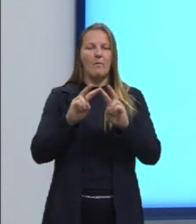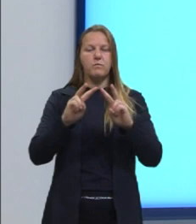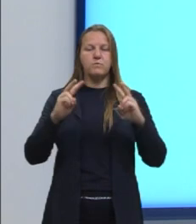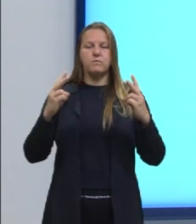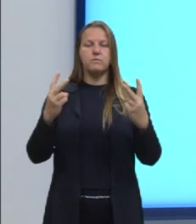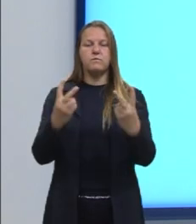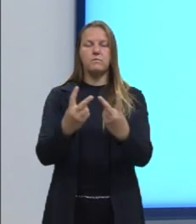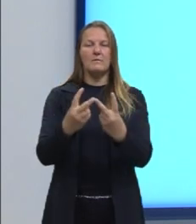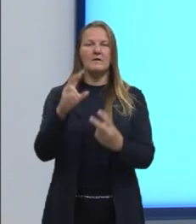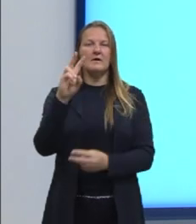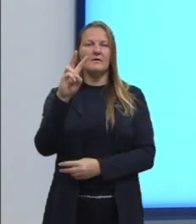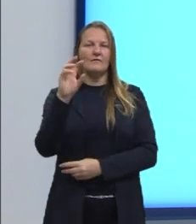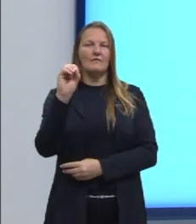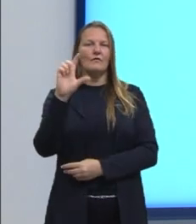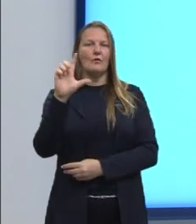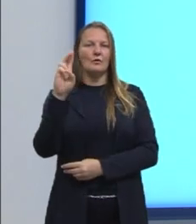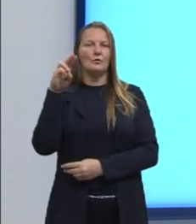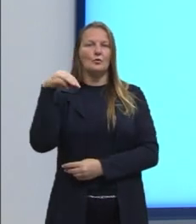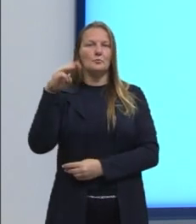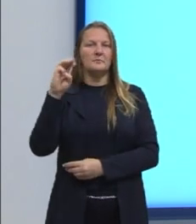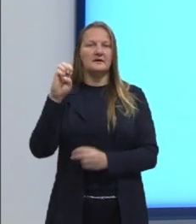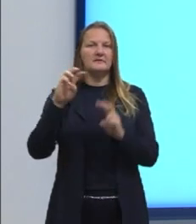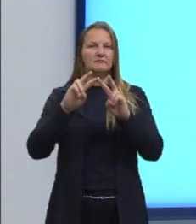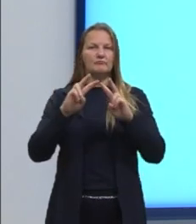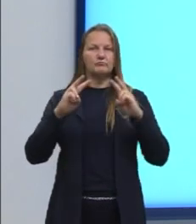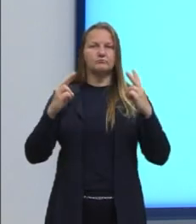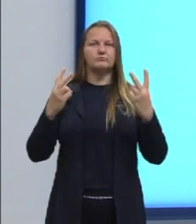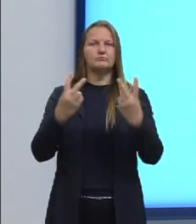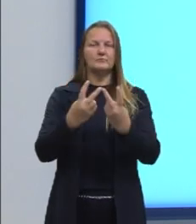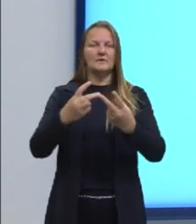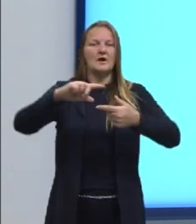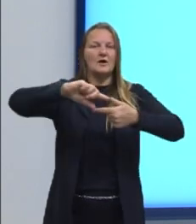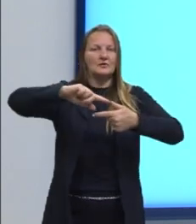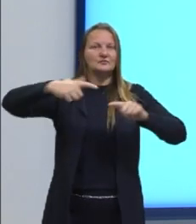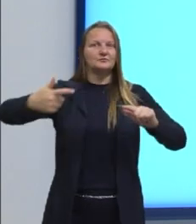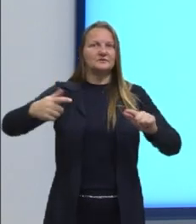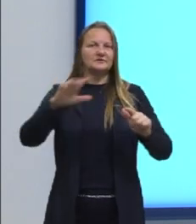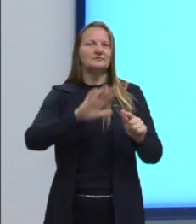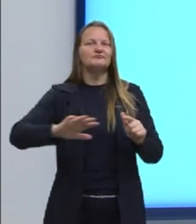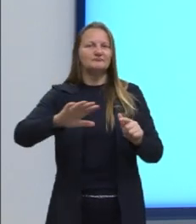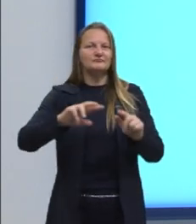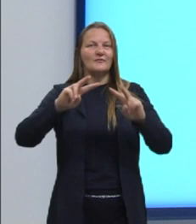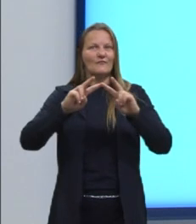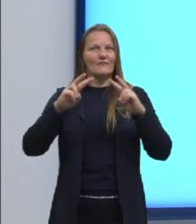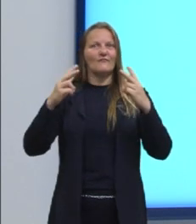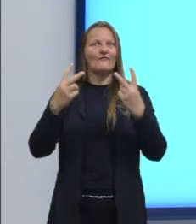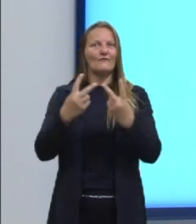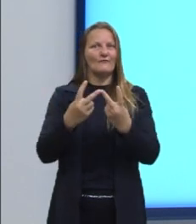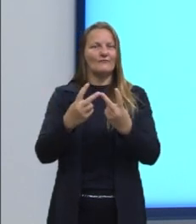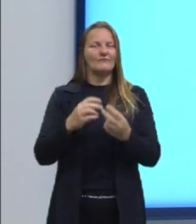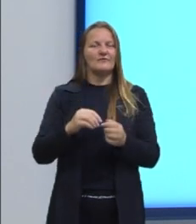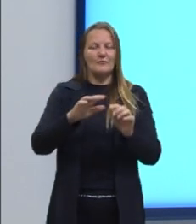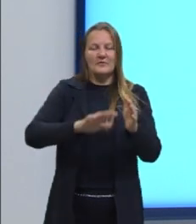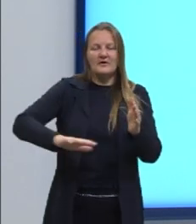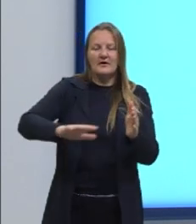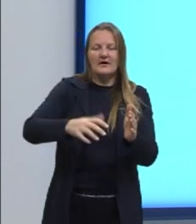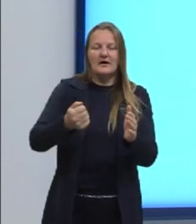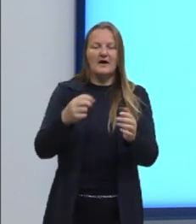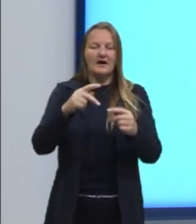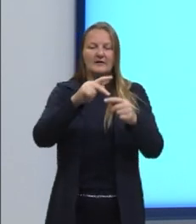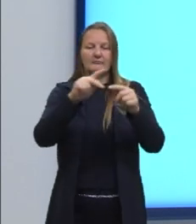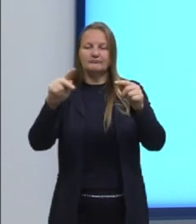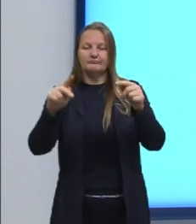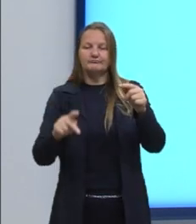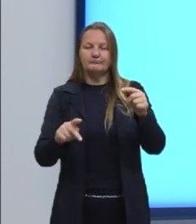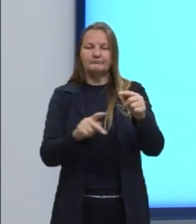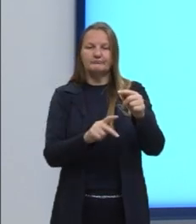Então, é importante destacar, né? A geometria, as unidades de medida e o cálculo de área, perímetro